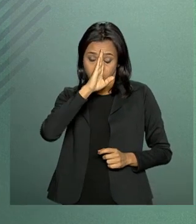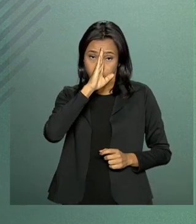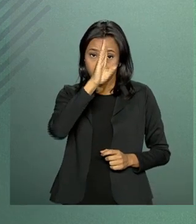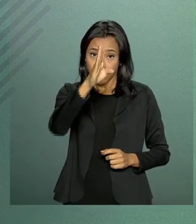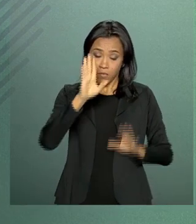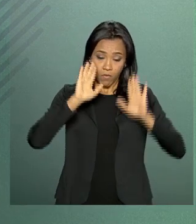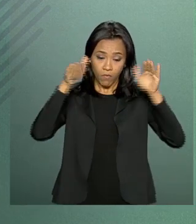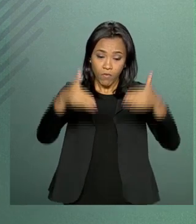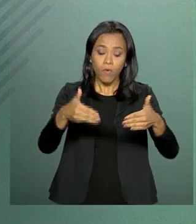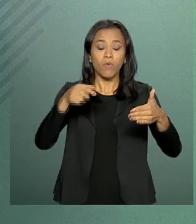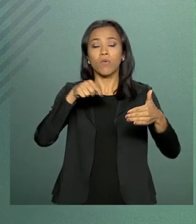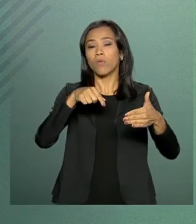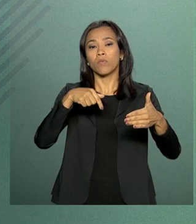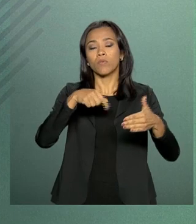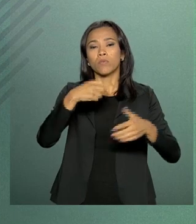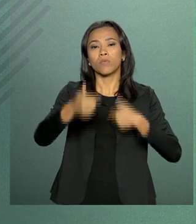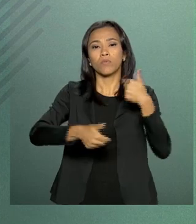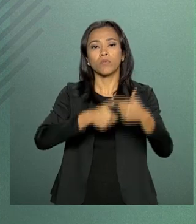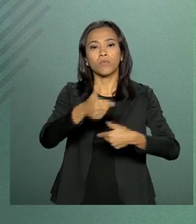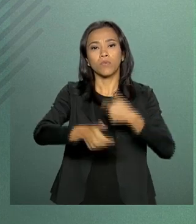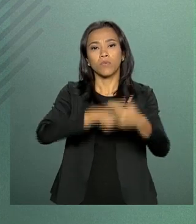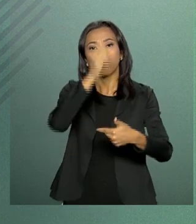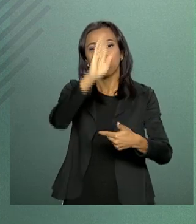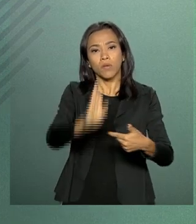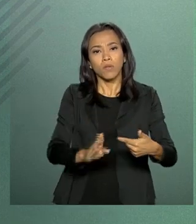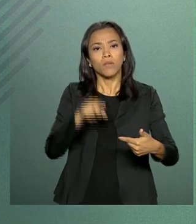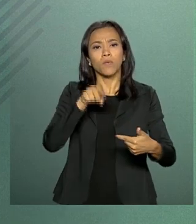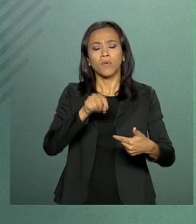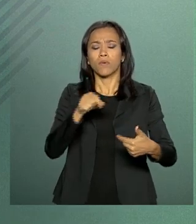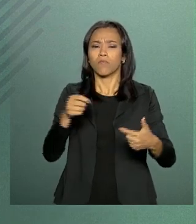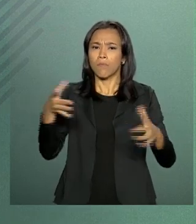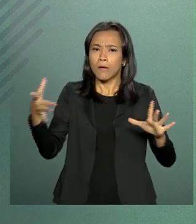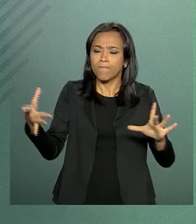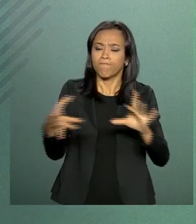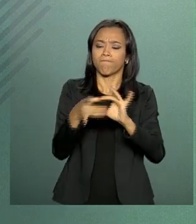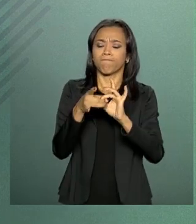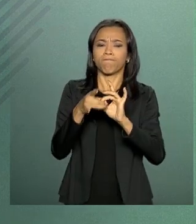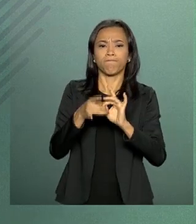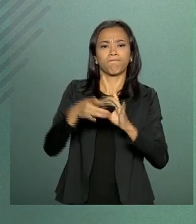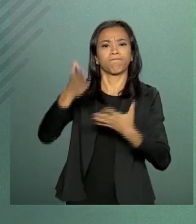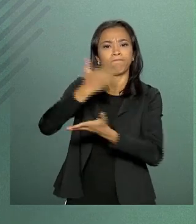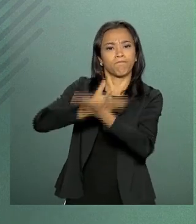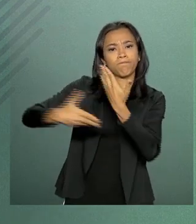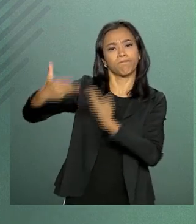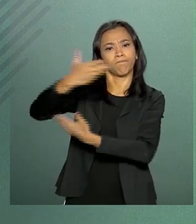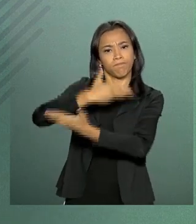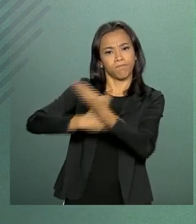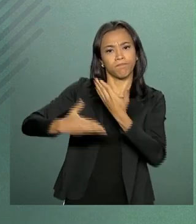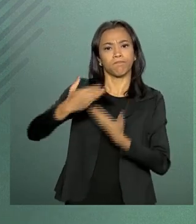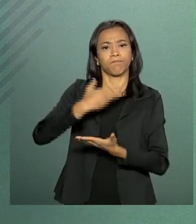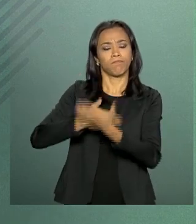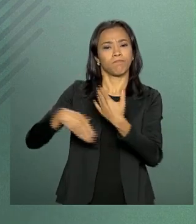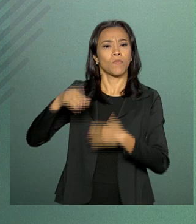à construção de uma sólida parceria com os Estados Unidos da América.